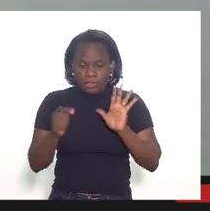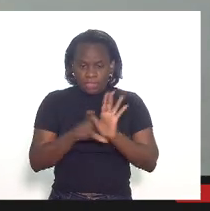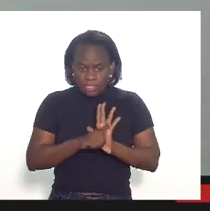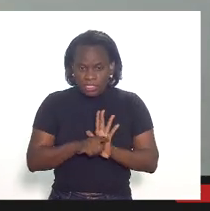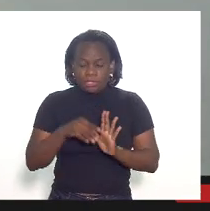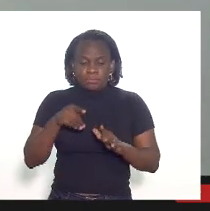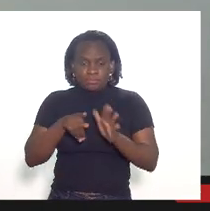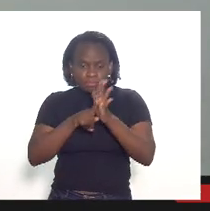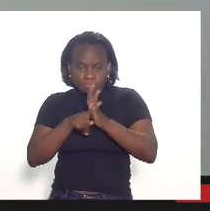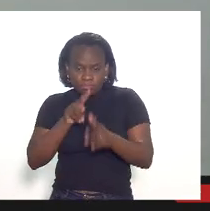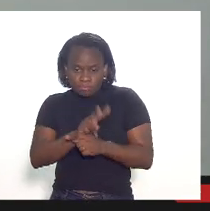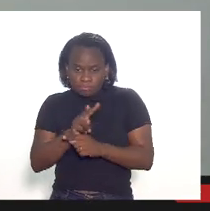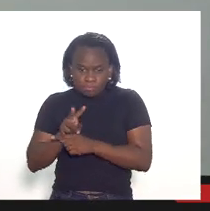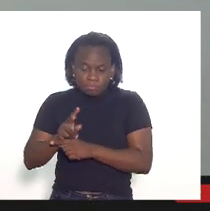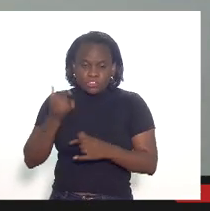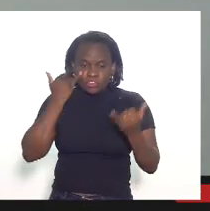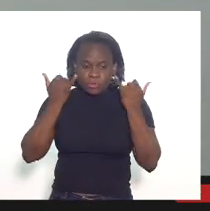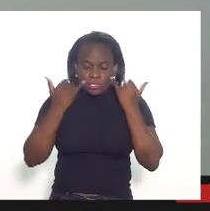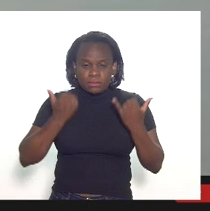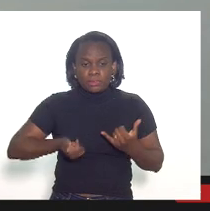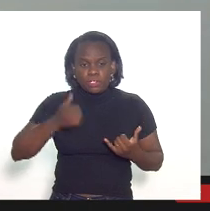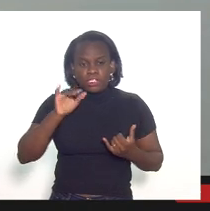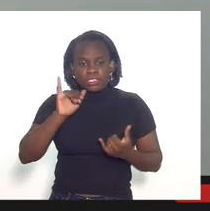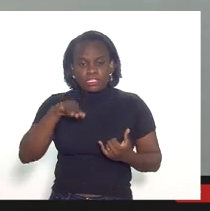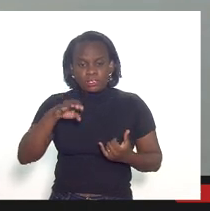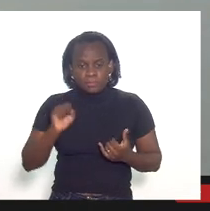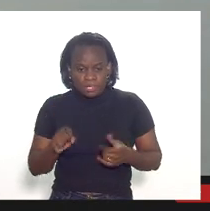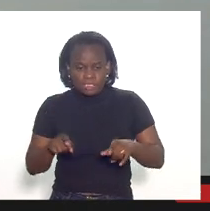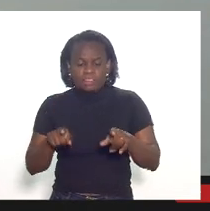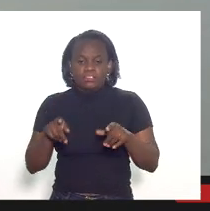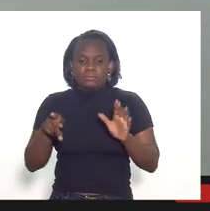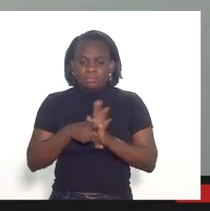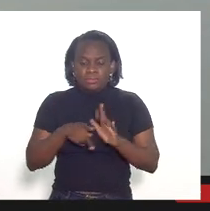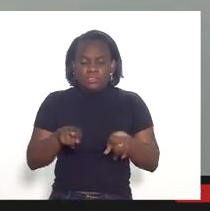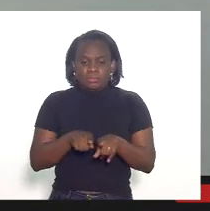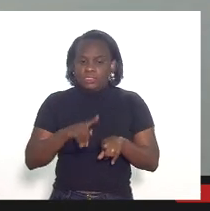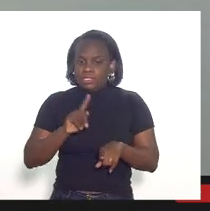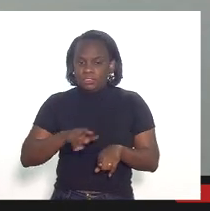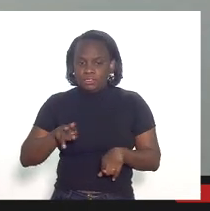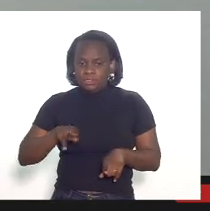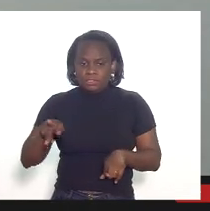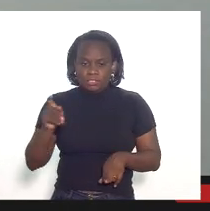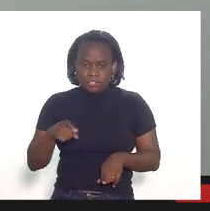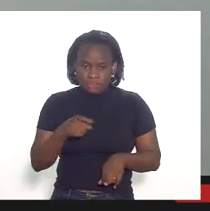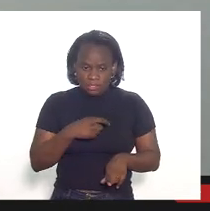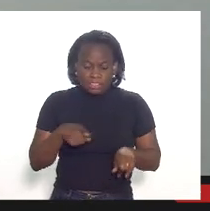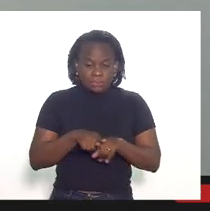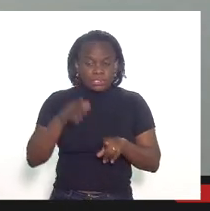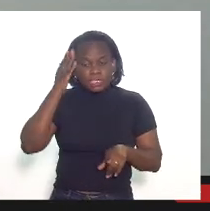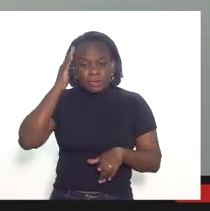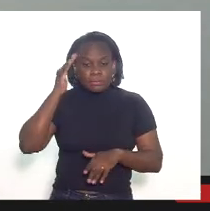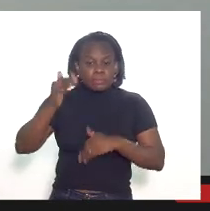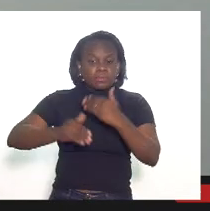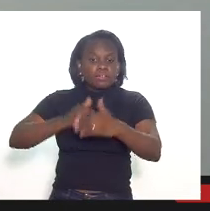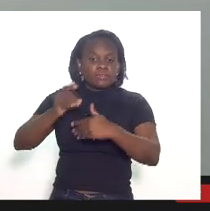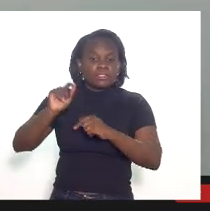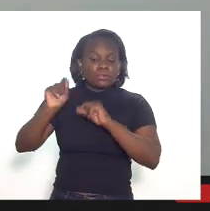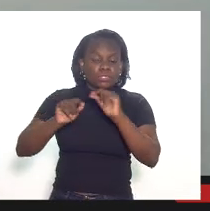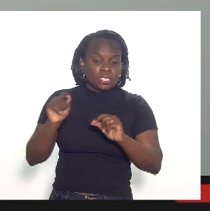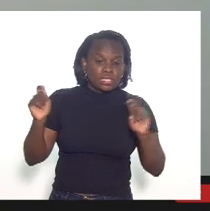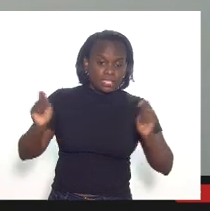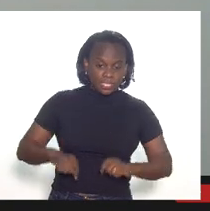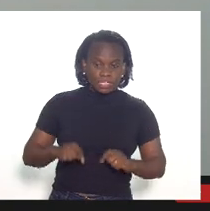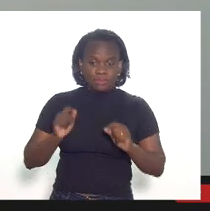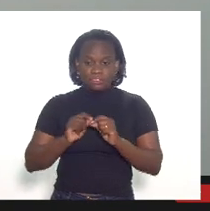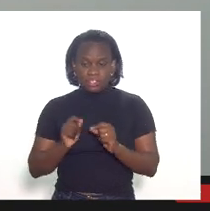monitorar muito mais as informações tanto do ICMS como do não tributário inclusive para a gente fazer previsões de quanto pode